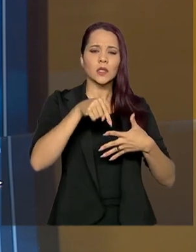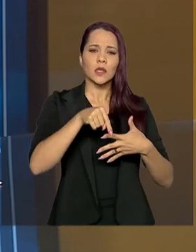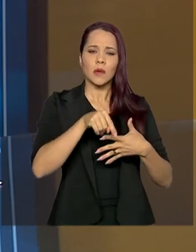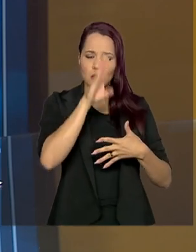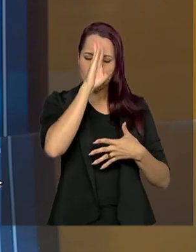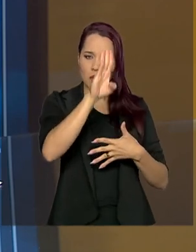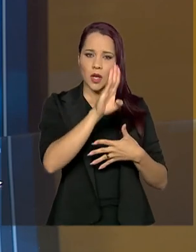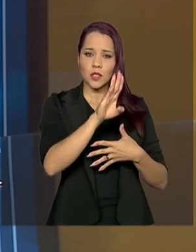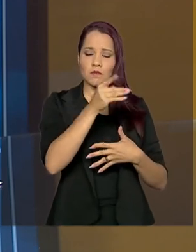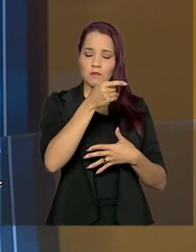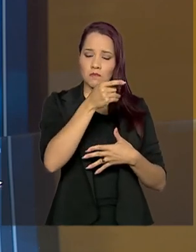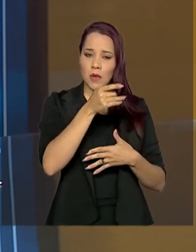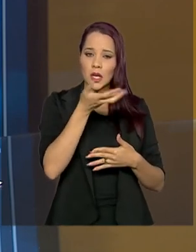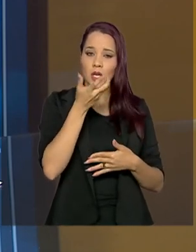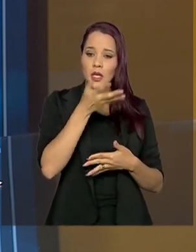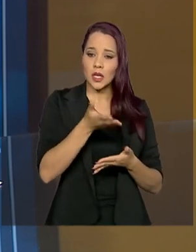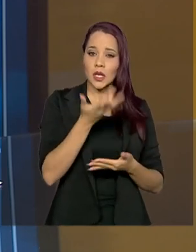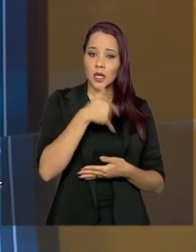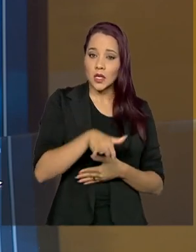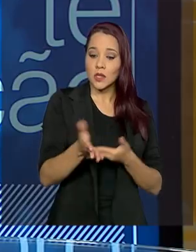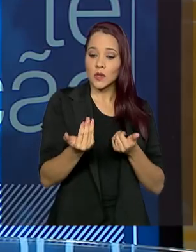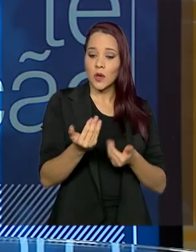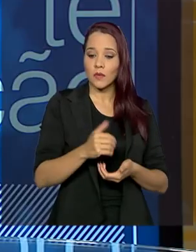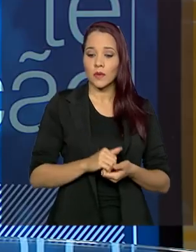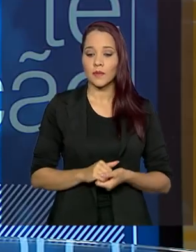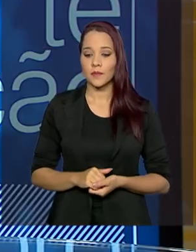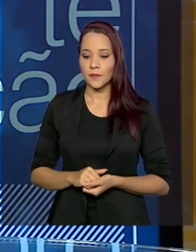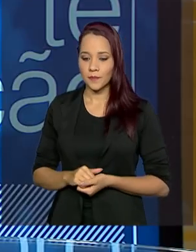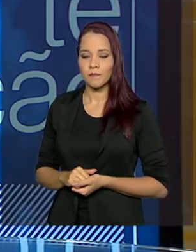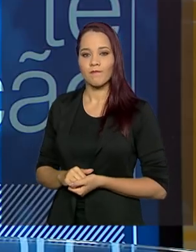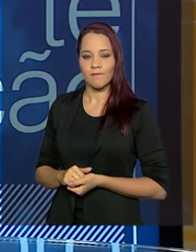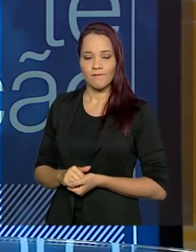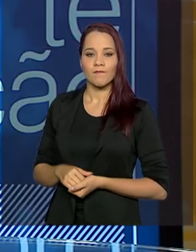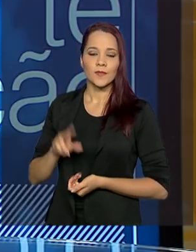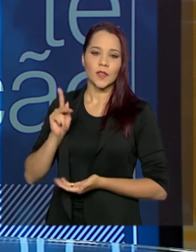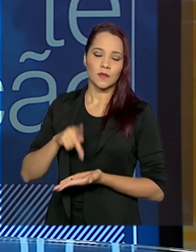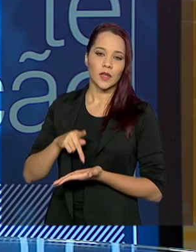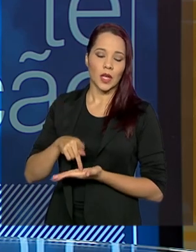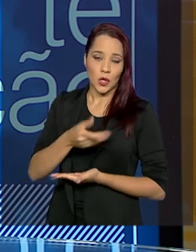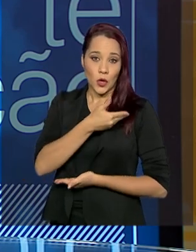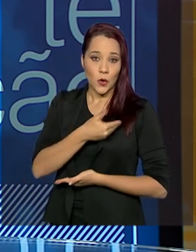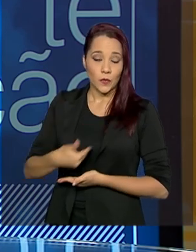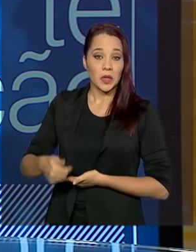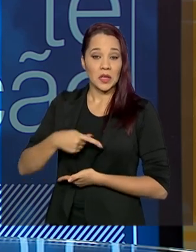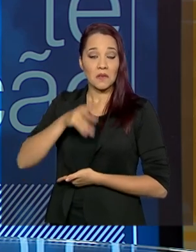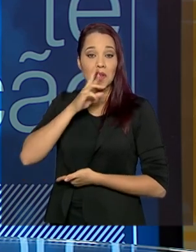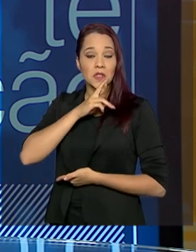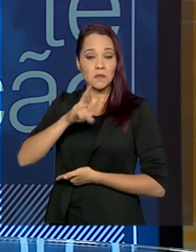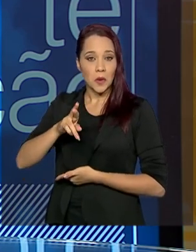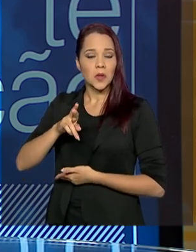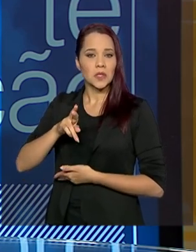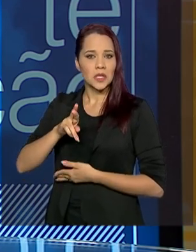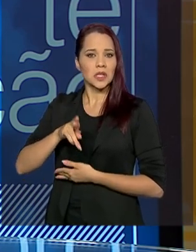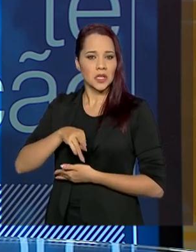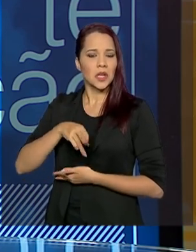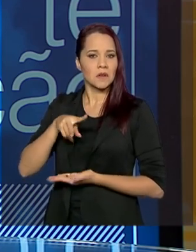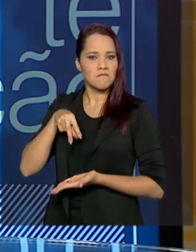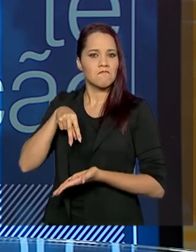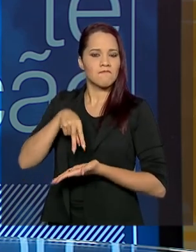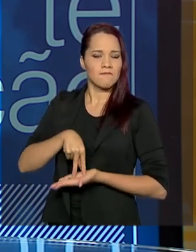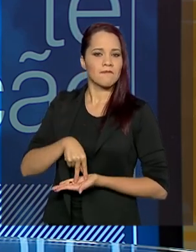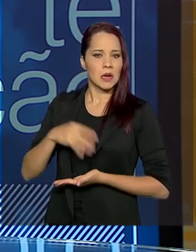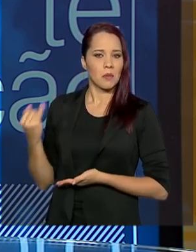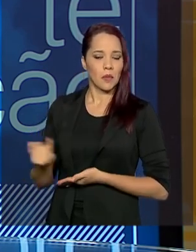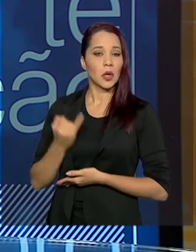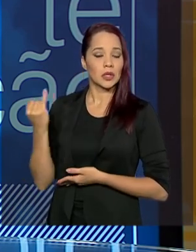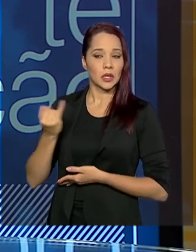especificamente para crianças e adolescentes? De fato, o governo deu uma resposta muito sólida, muito contundente.